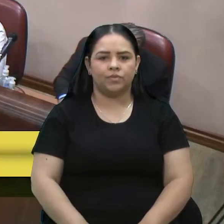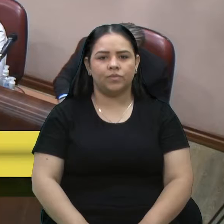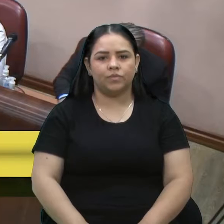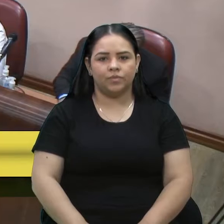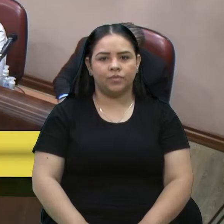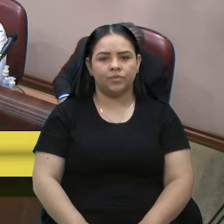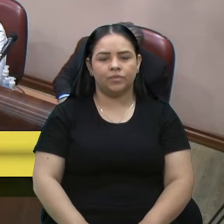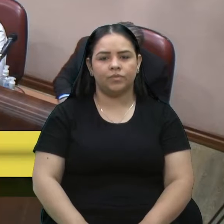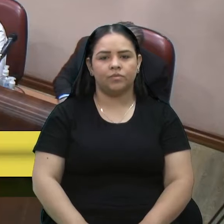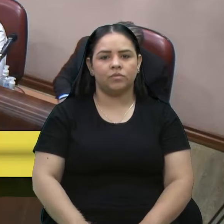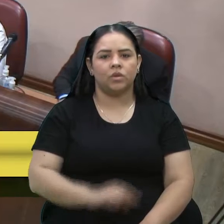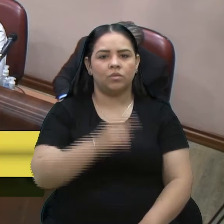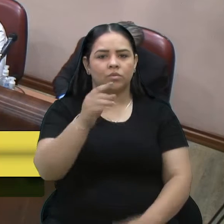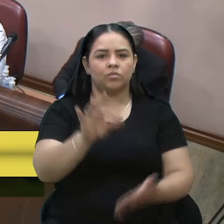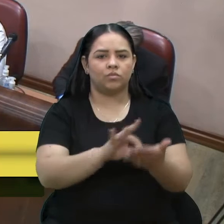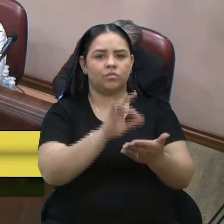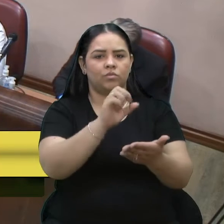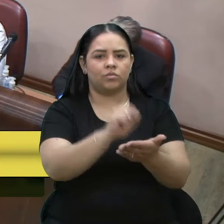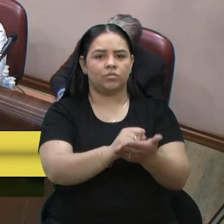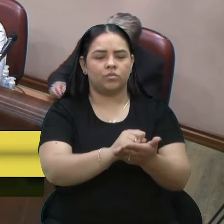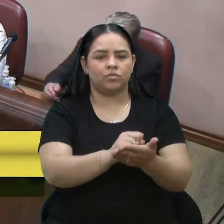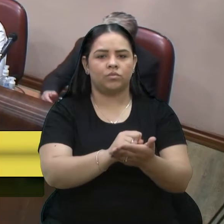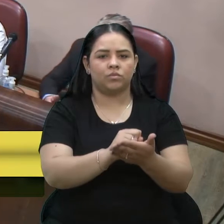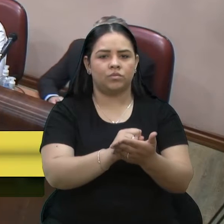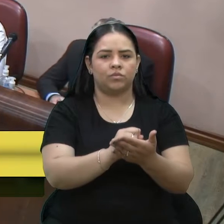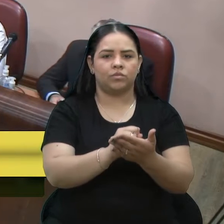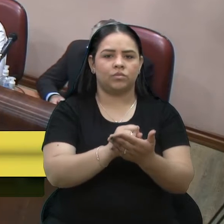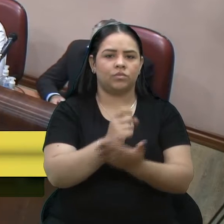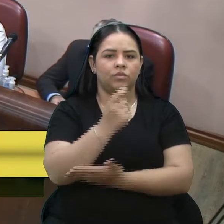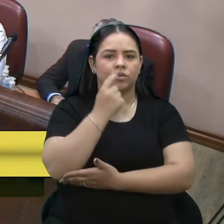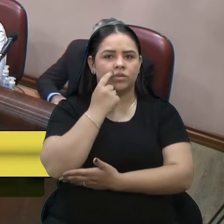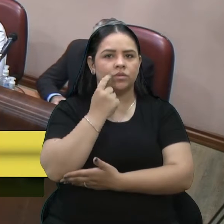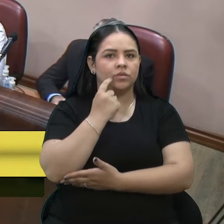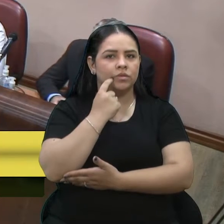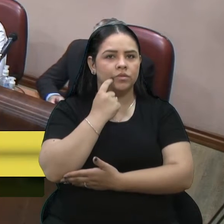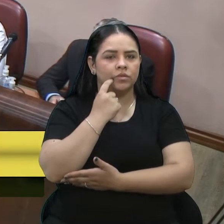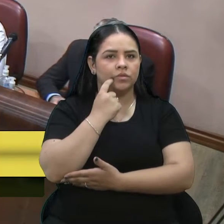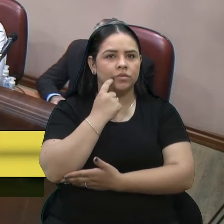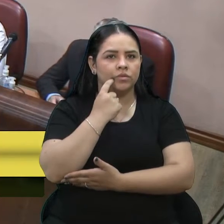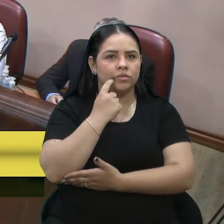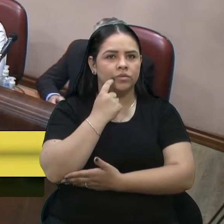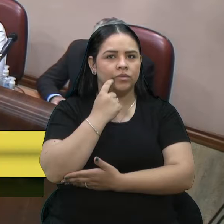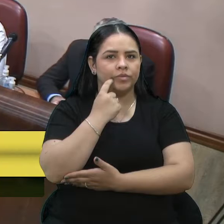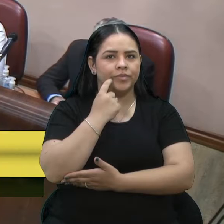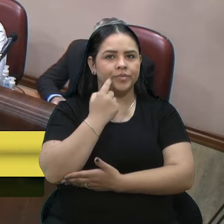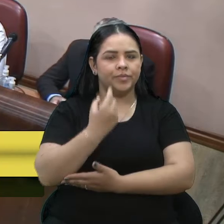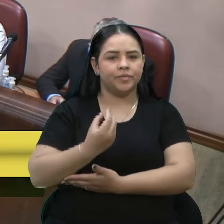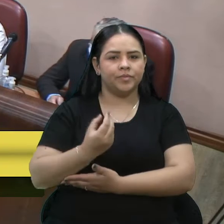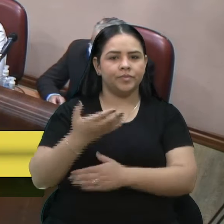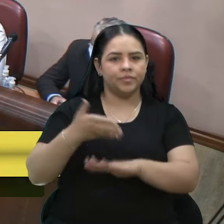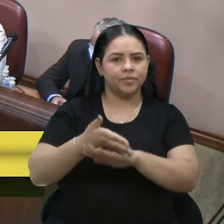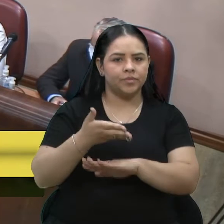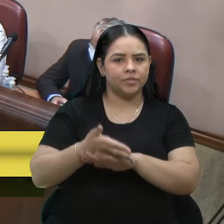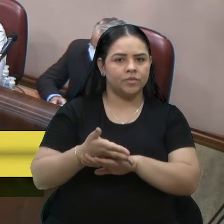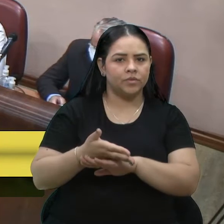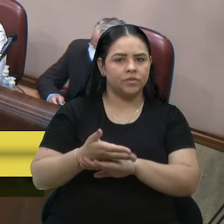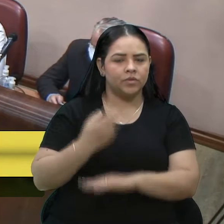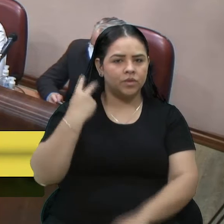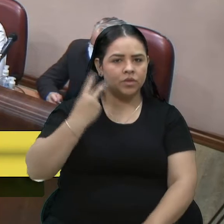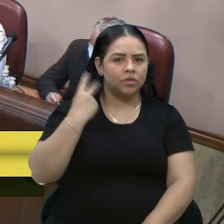Próximo inscrito, vereador Moleque, antes, vamos para a regista de presença, vereador Cadore.